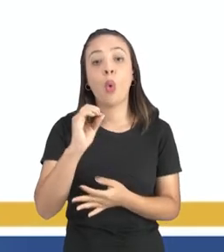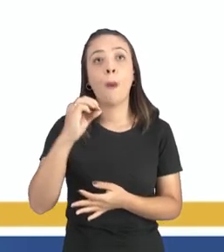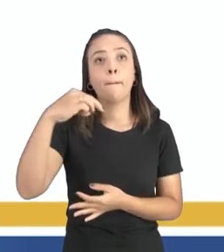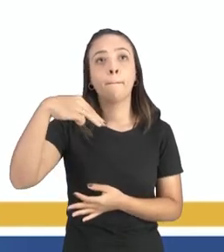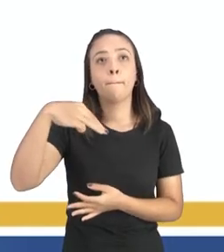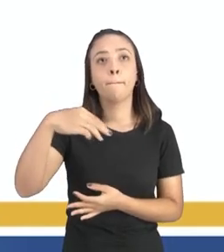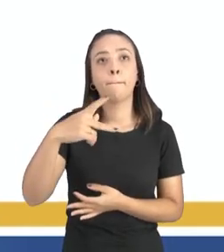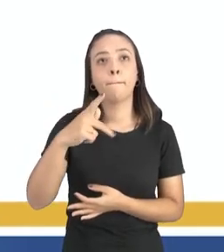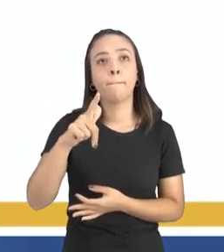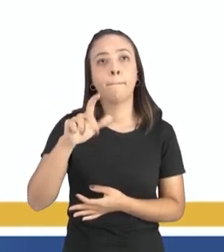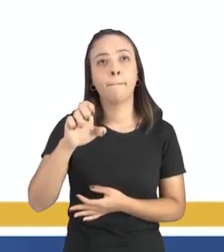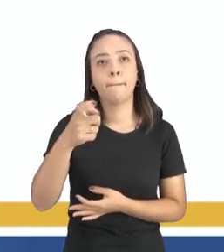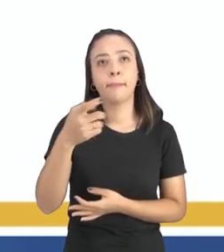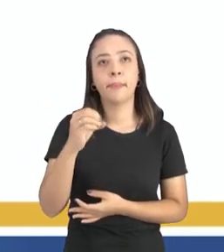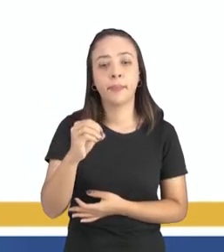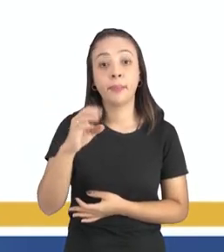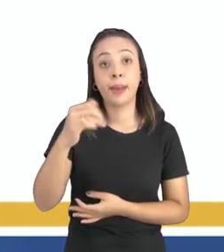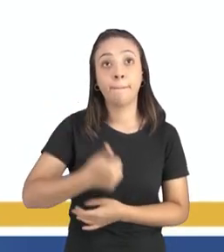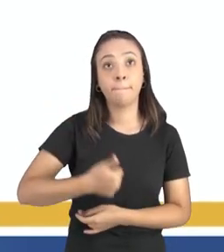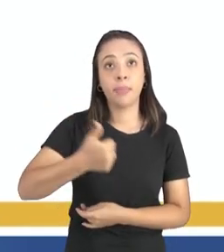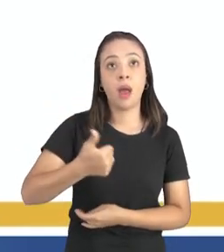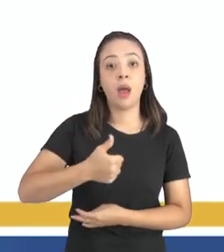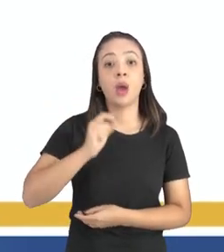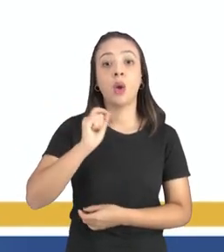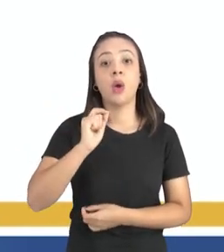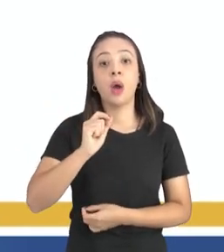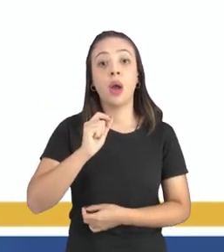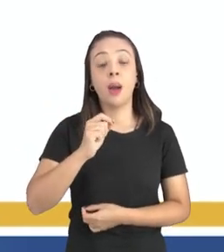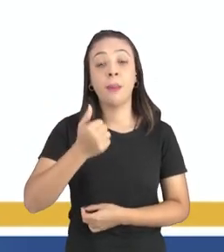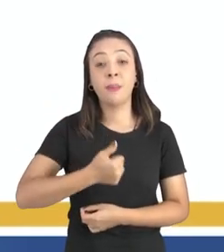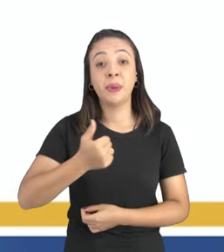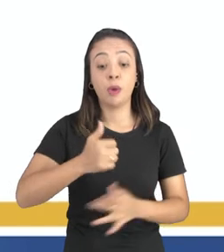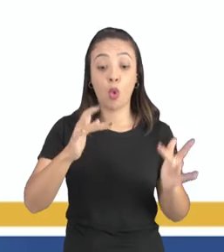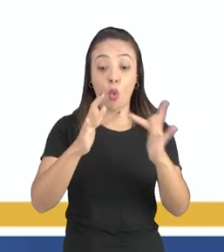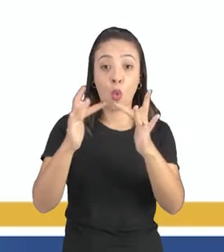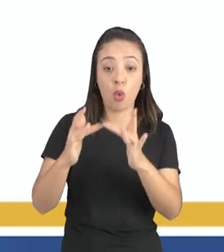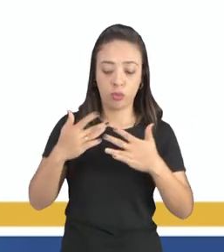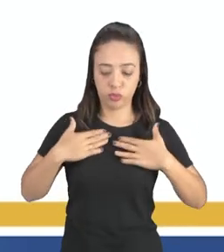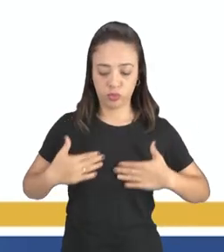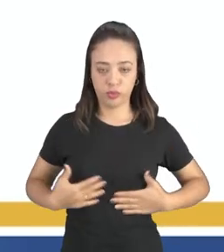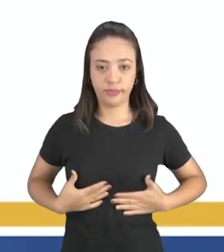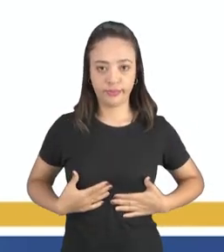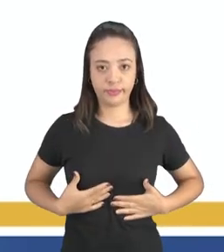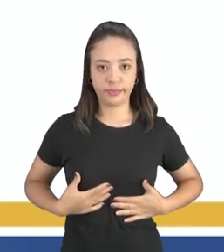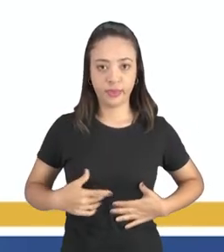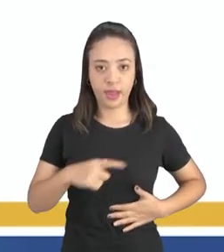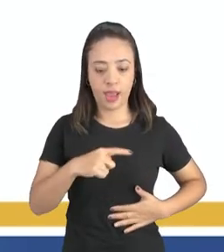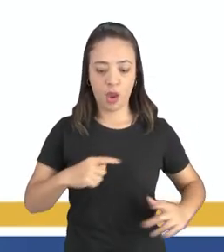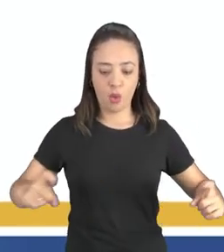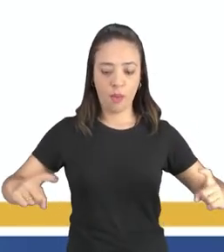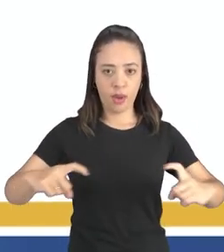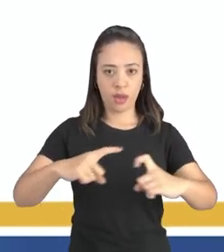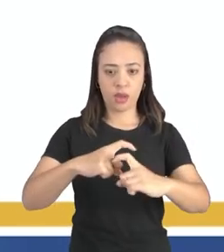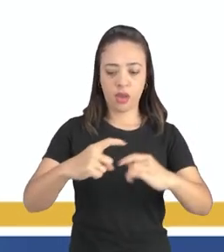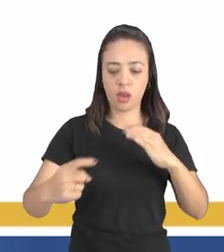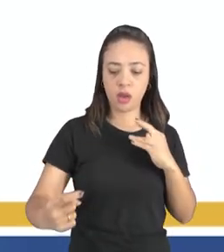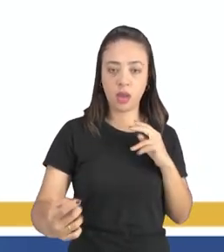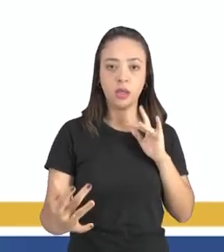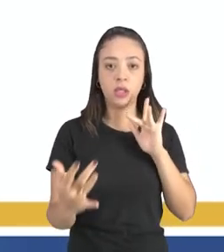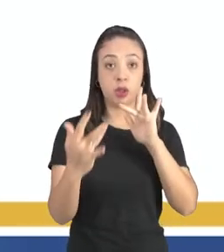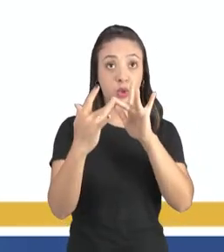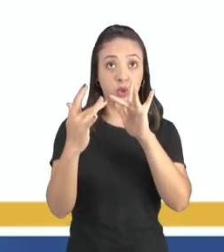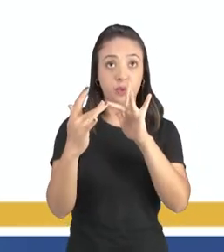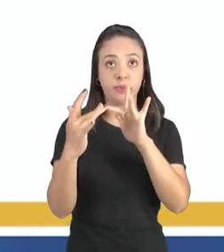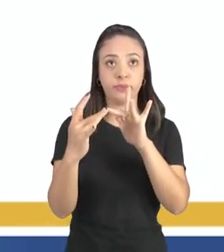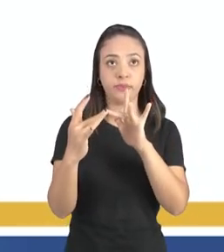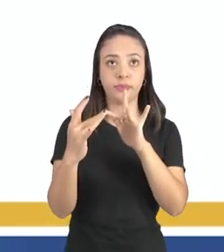primário é justamente o primeiro contato do organismo com a bactéria né aí a vai ter o o cranco de inoculação